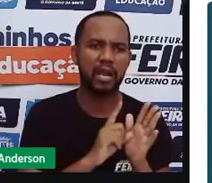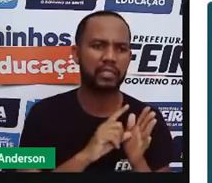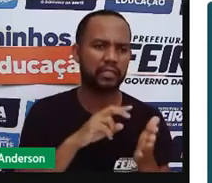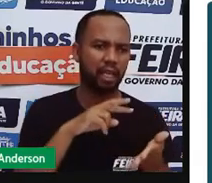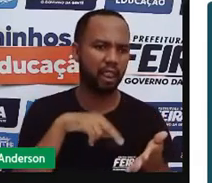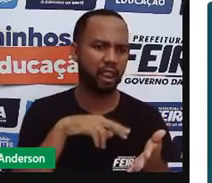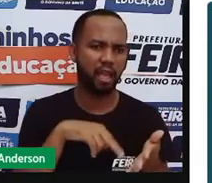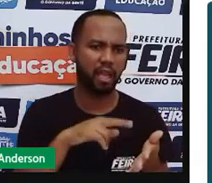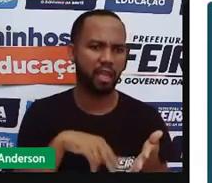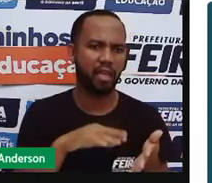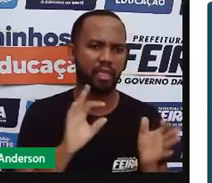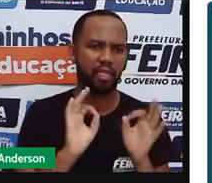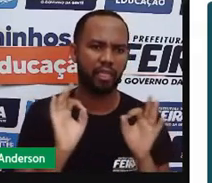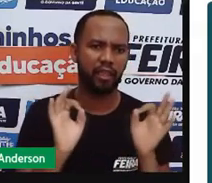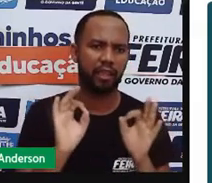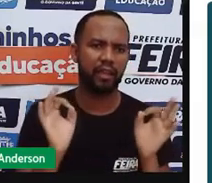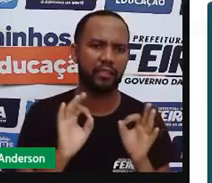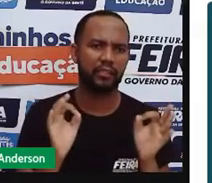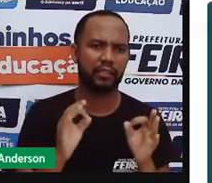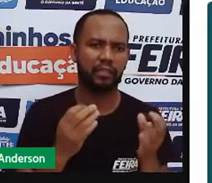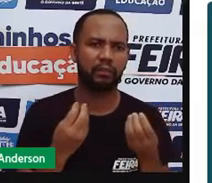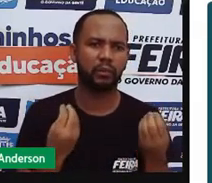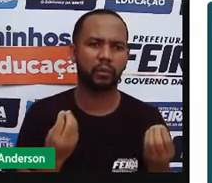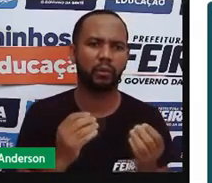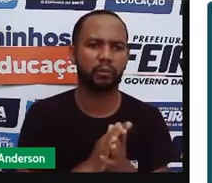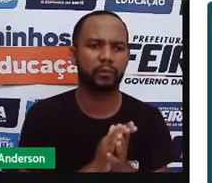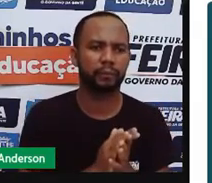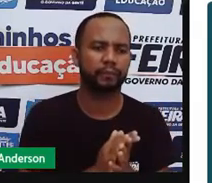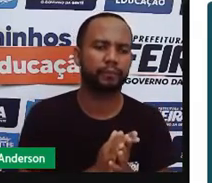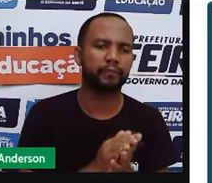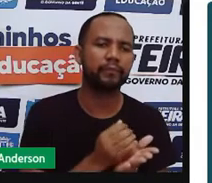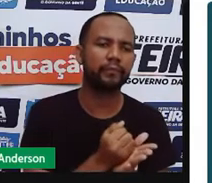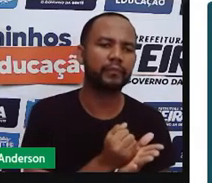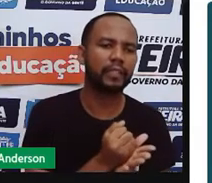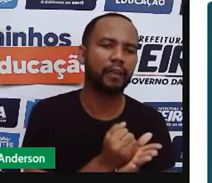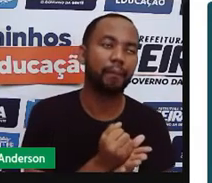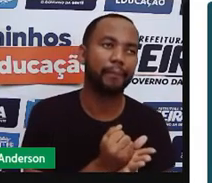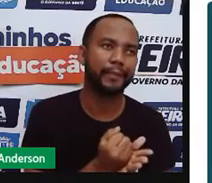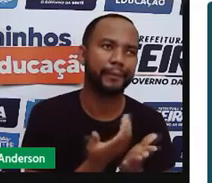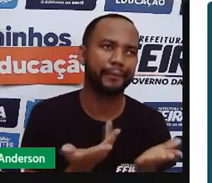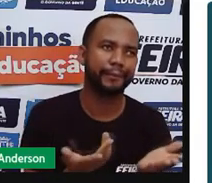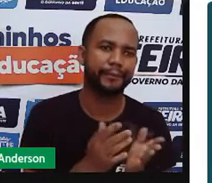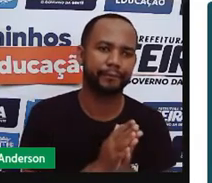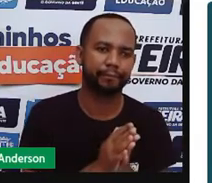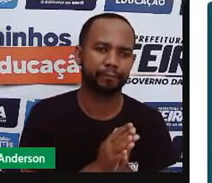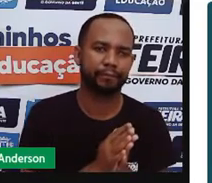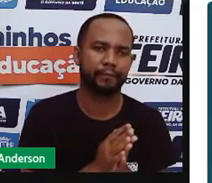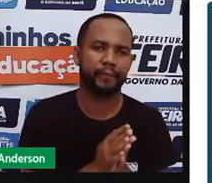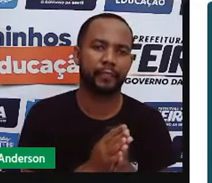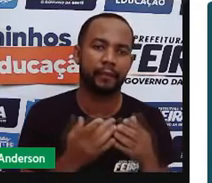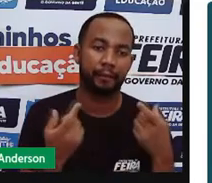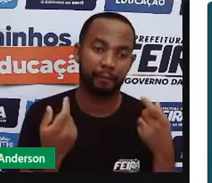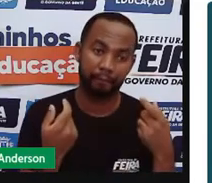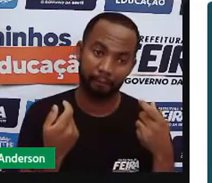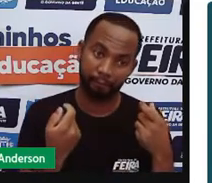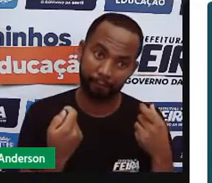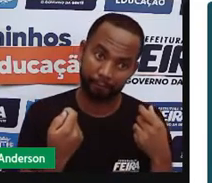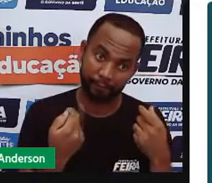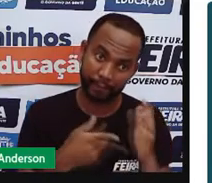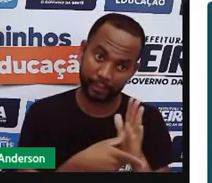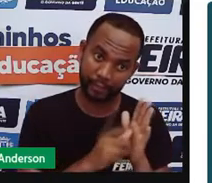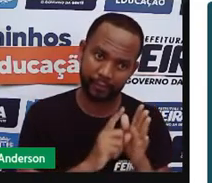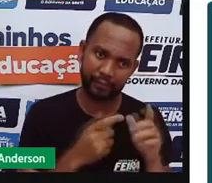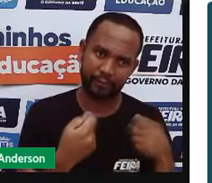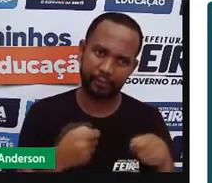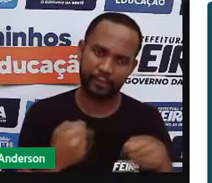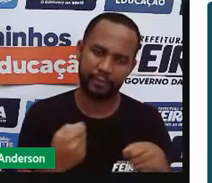bula. Ai, pró, até a bula do remédio, pois é, a bula também é um texto instrucional.